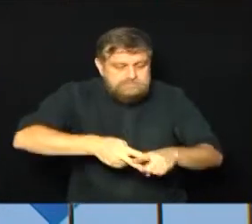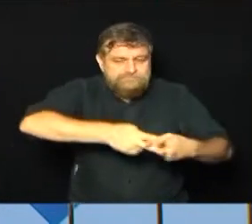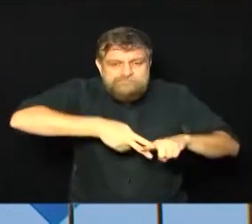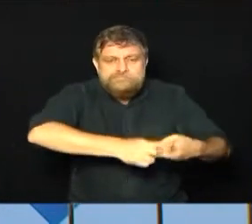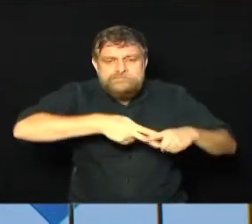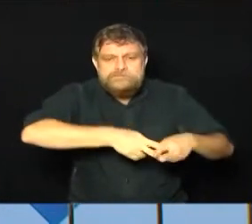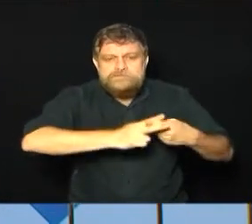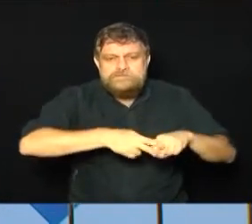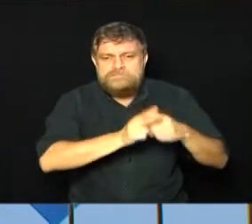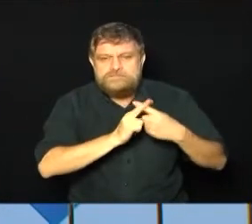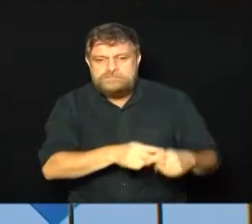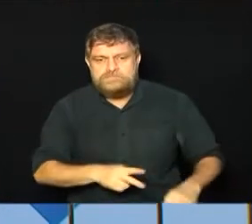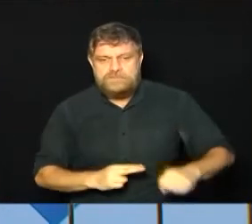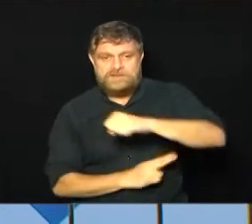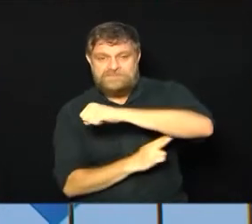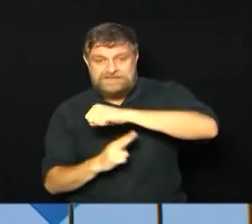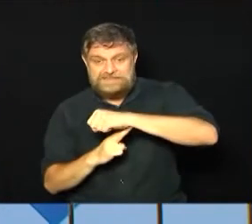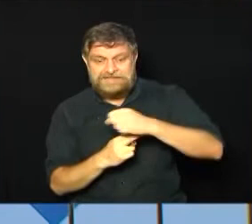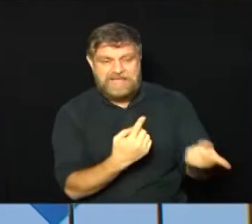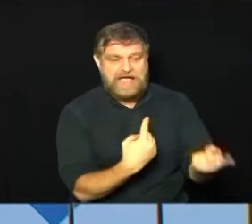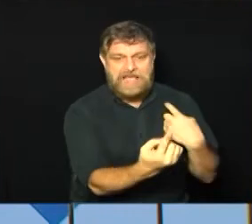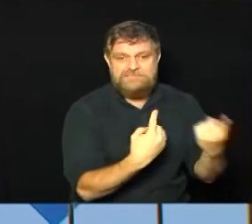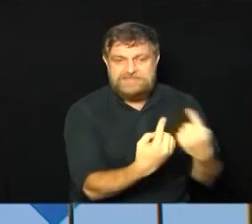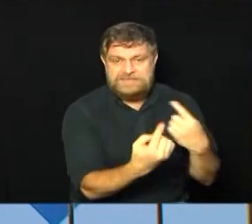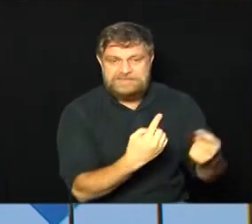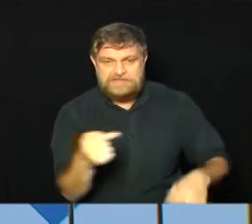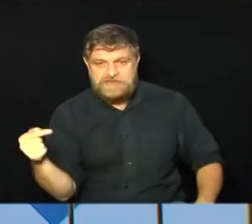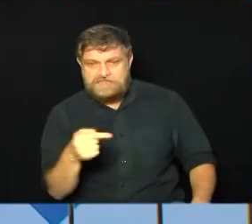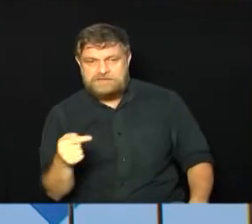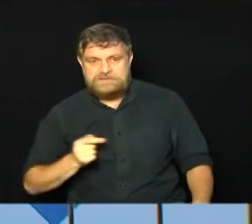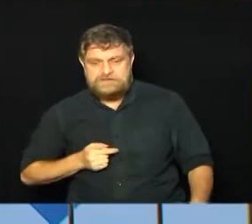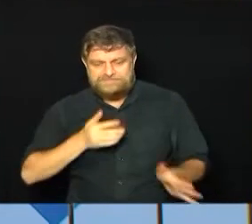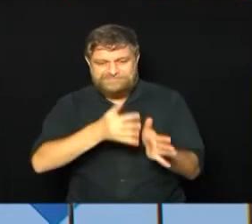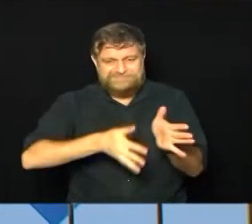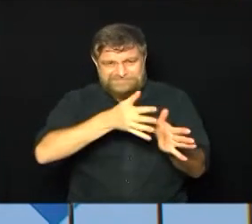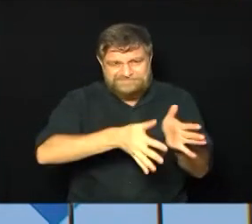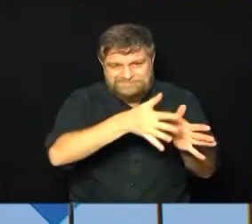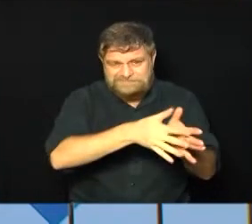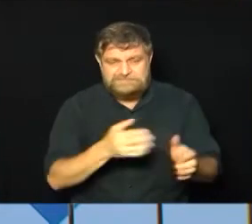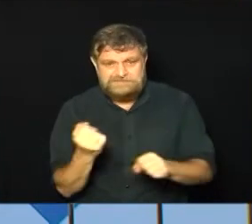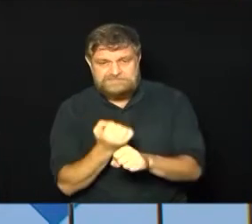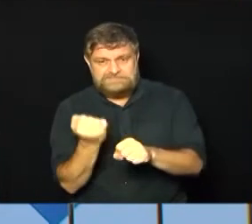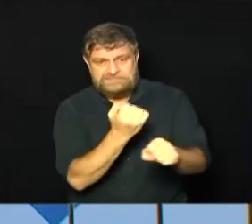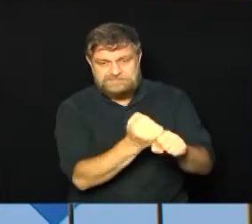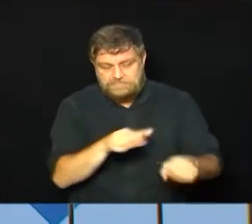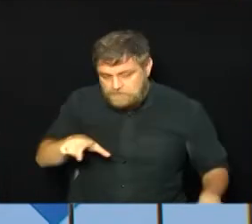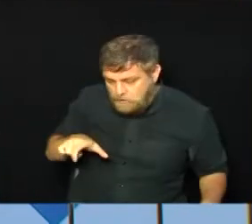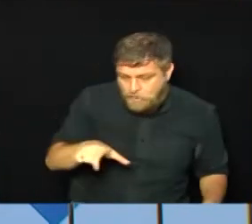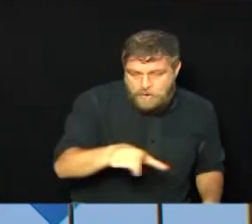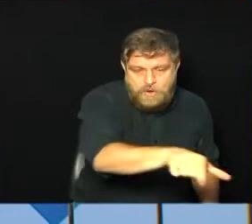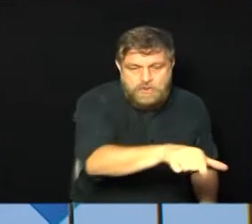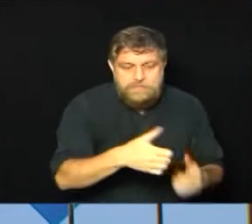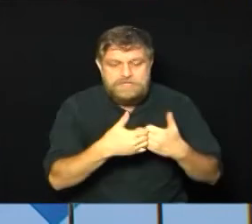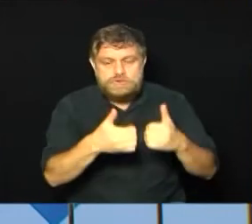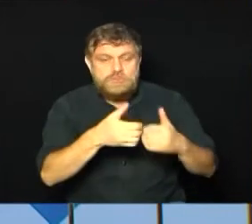interligação do novo viaduto com a Avenida, sobre o leito ferroviário dentro das obras de implantação do BRT ali